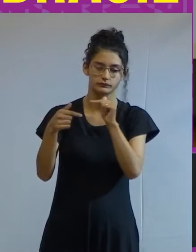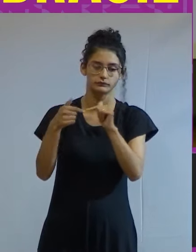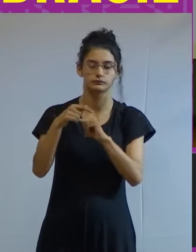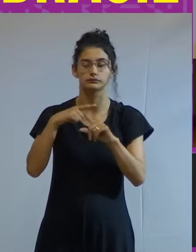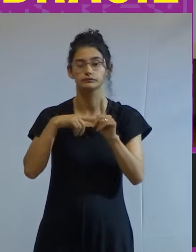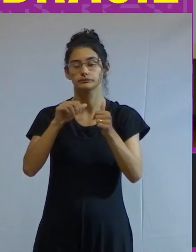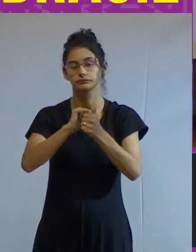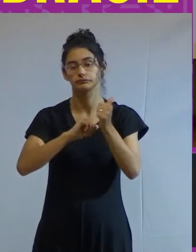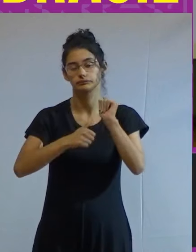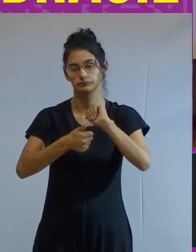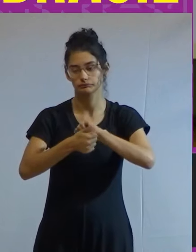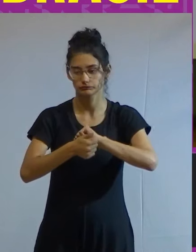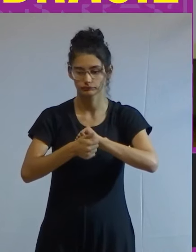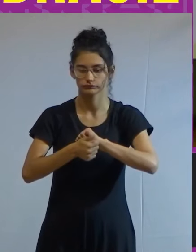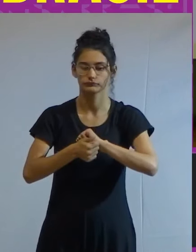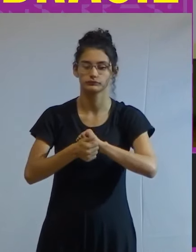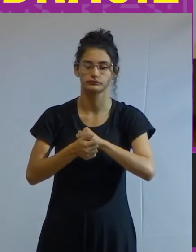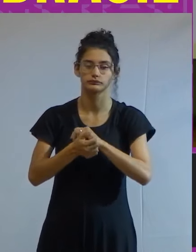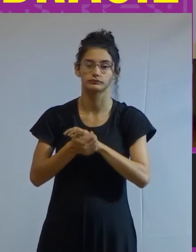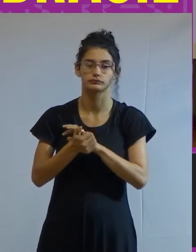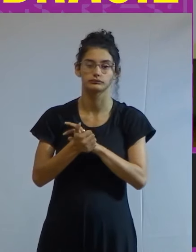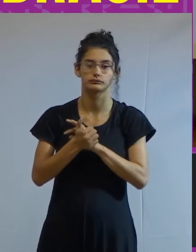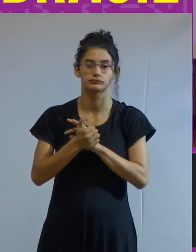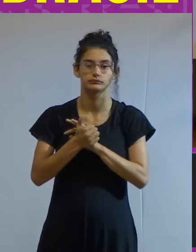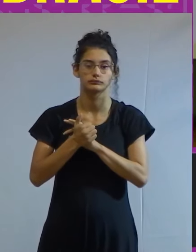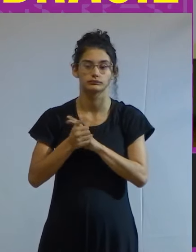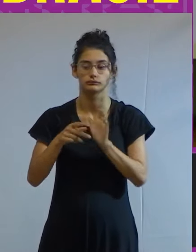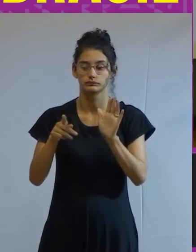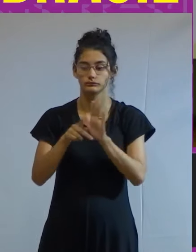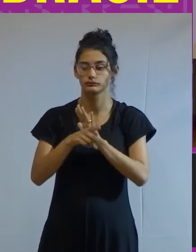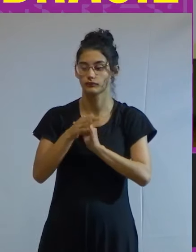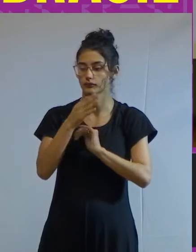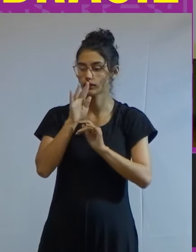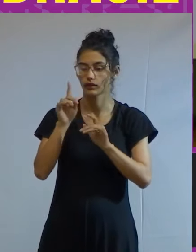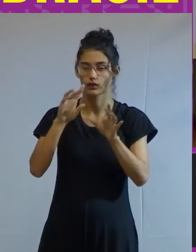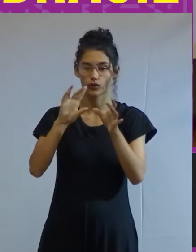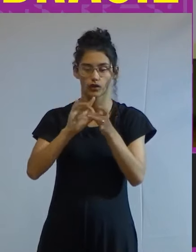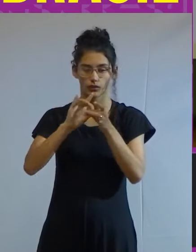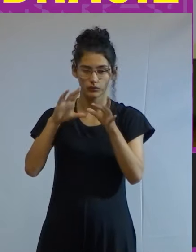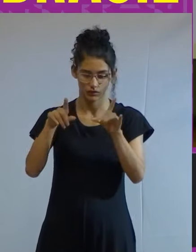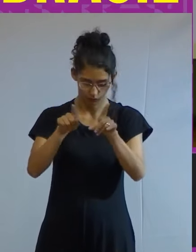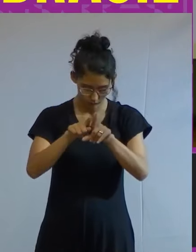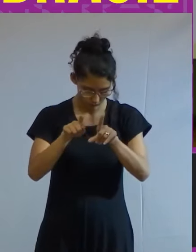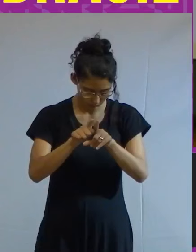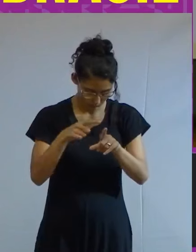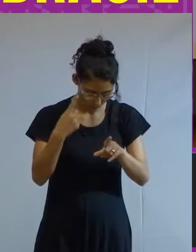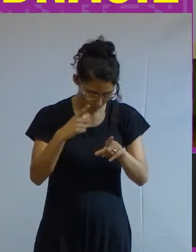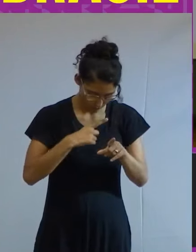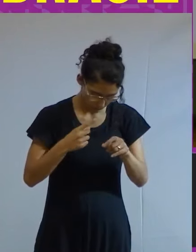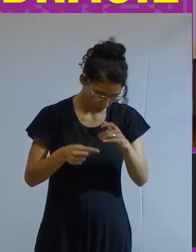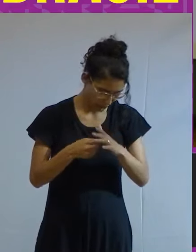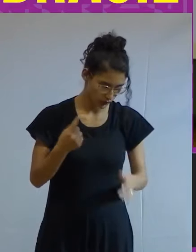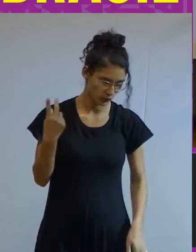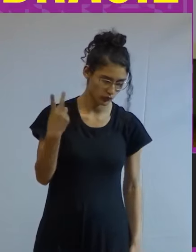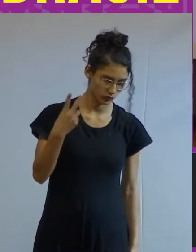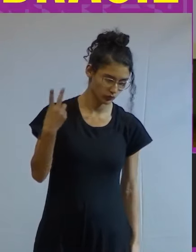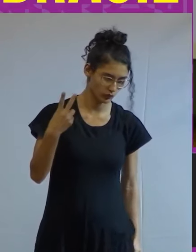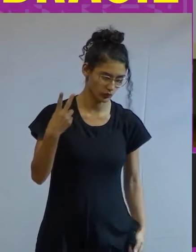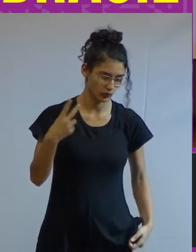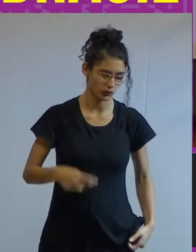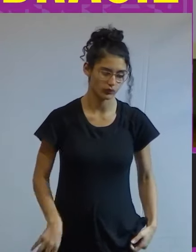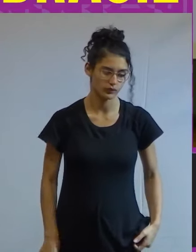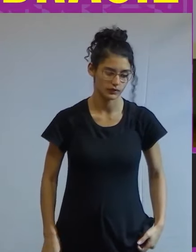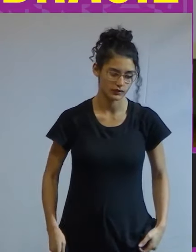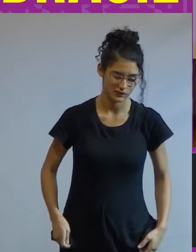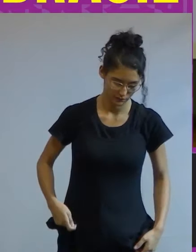adequados a ordem neoliberal nós temos pelo menos dois fenômenos muito